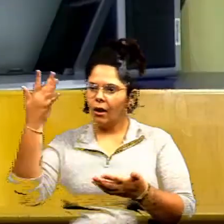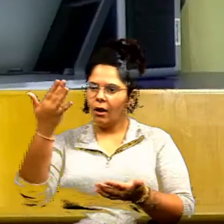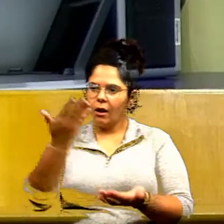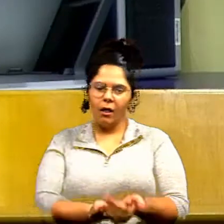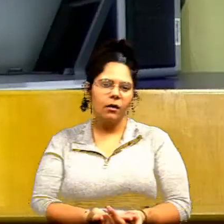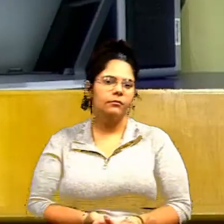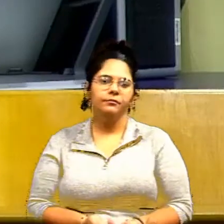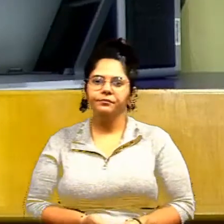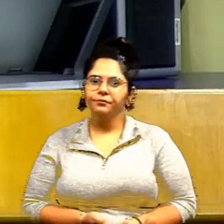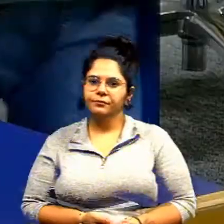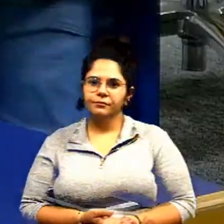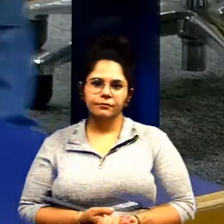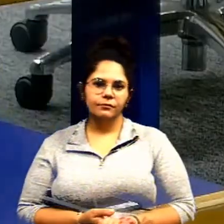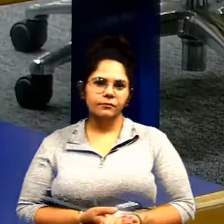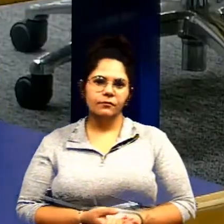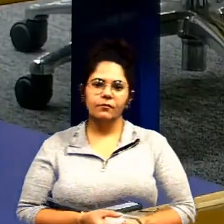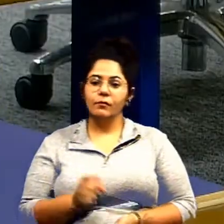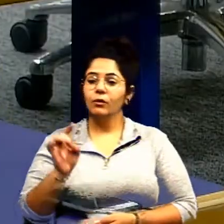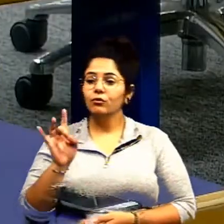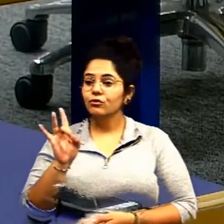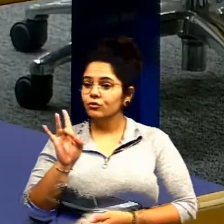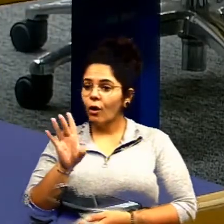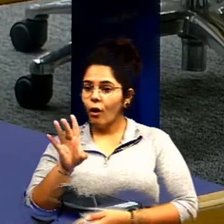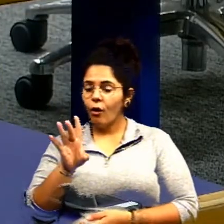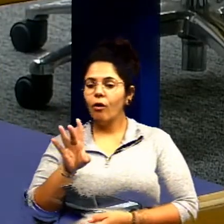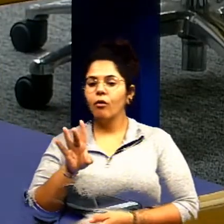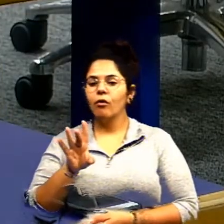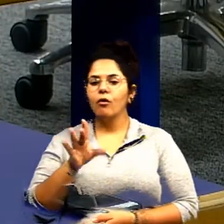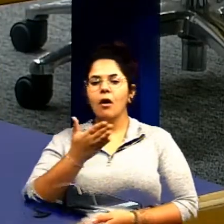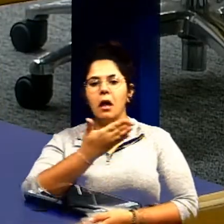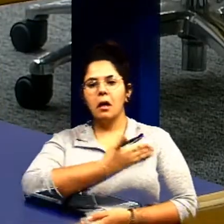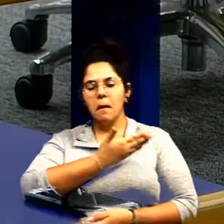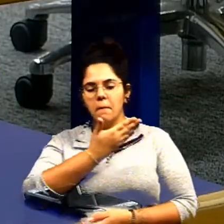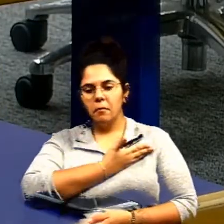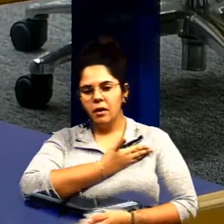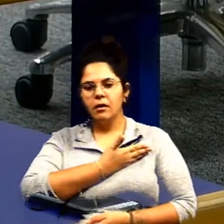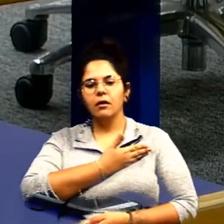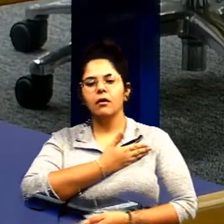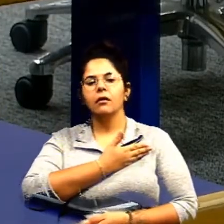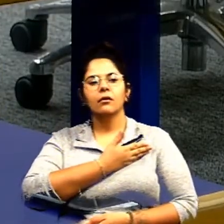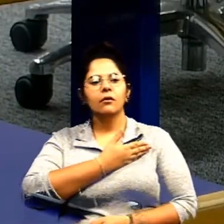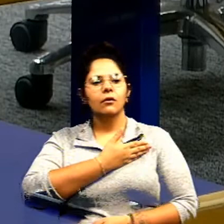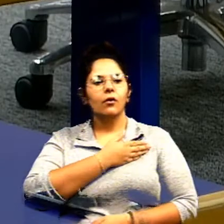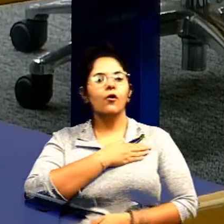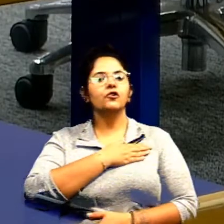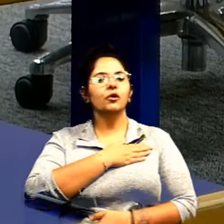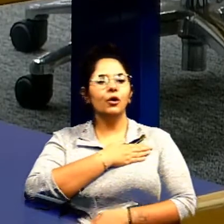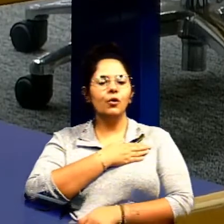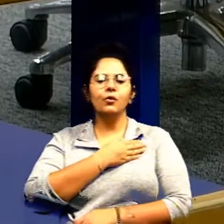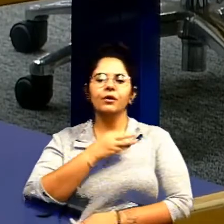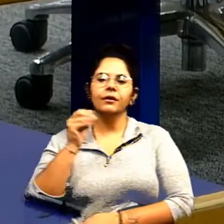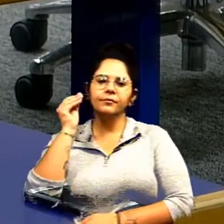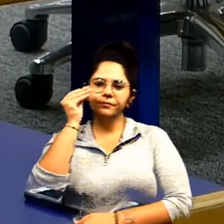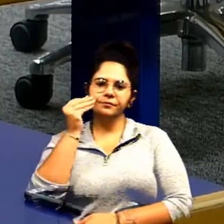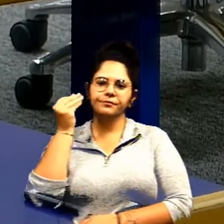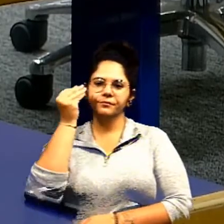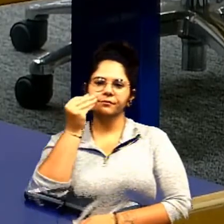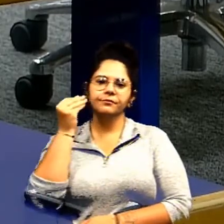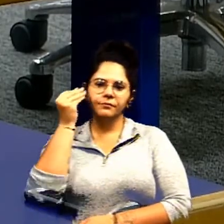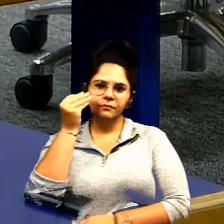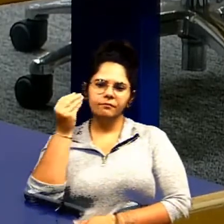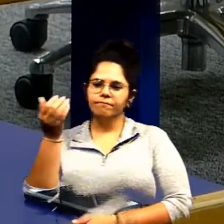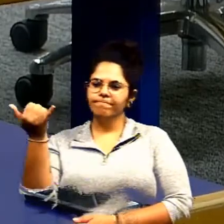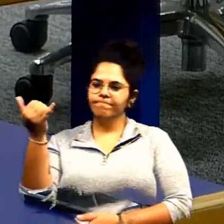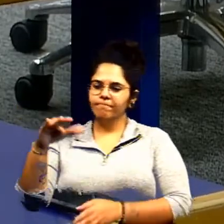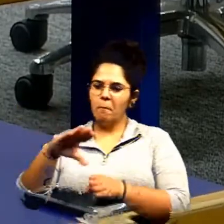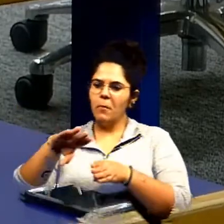pode concluir ele só deixou amigos deixou experiência me